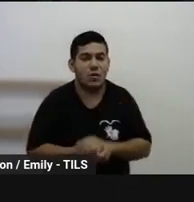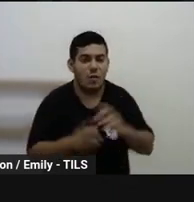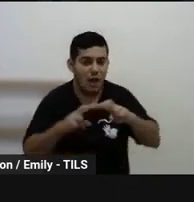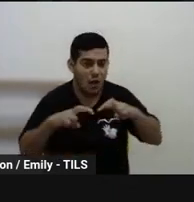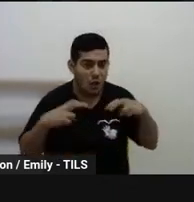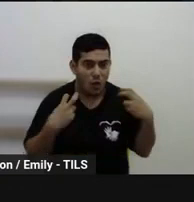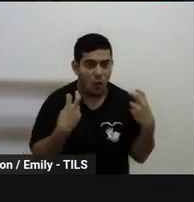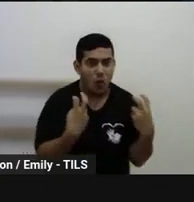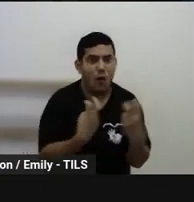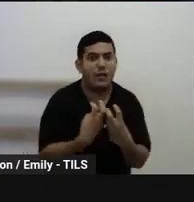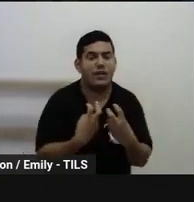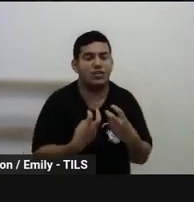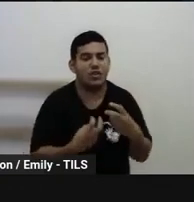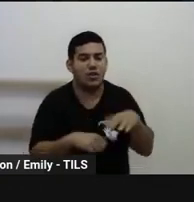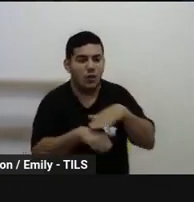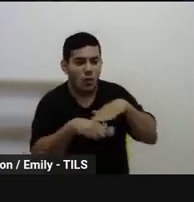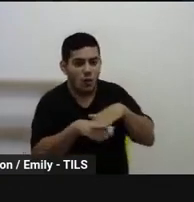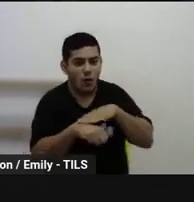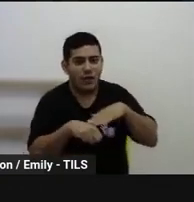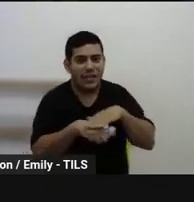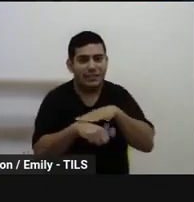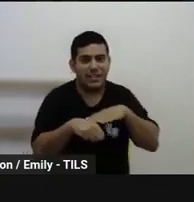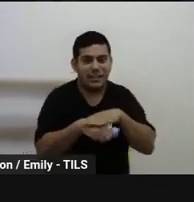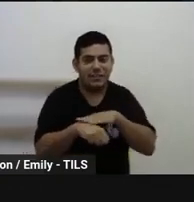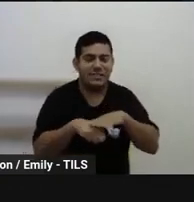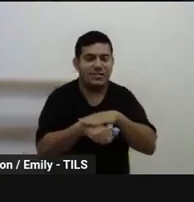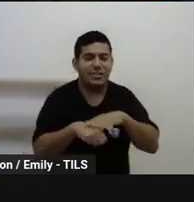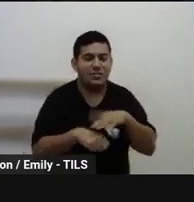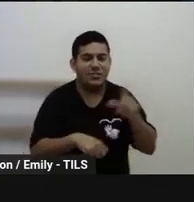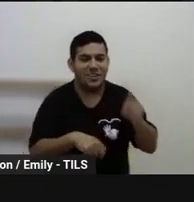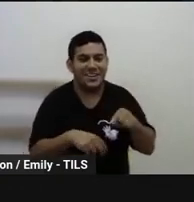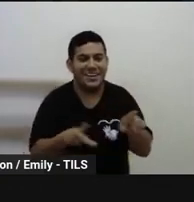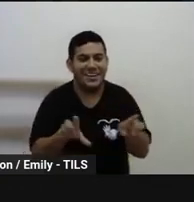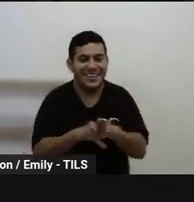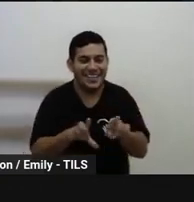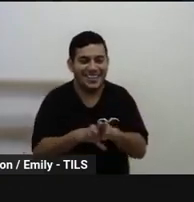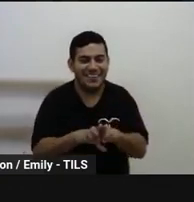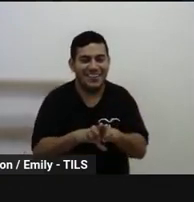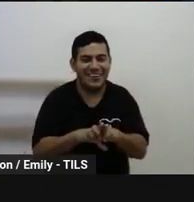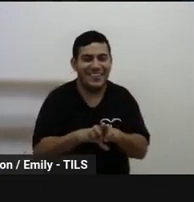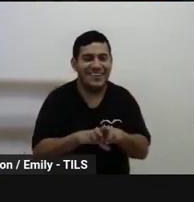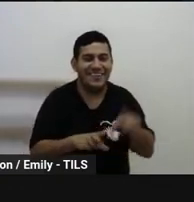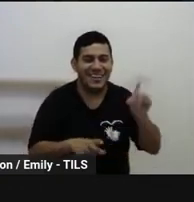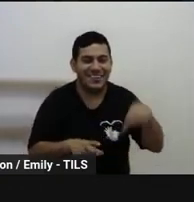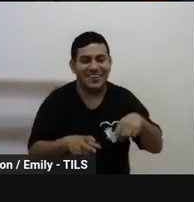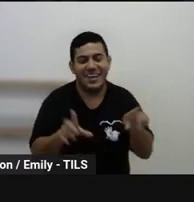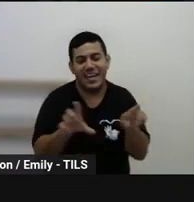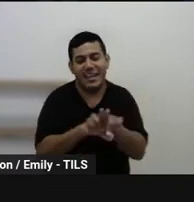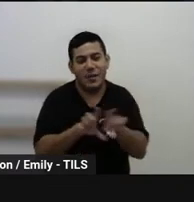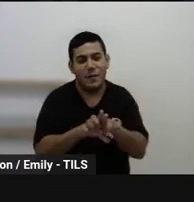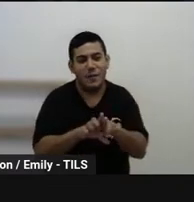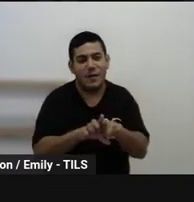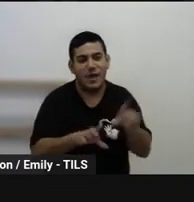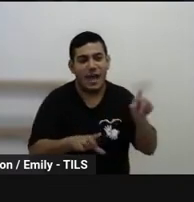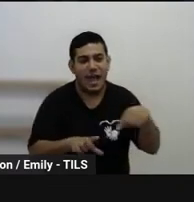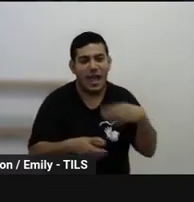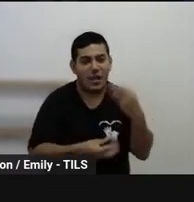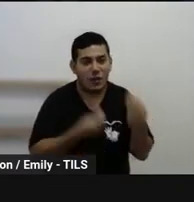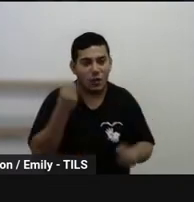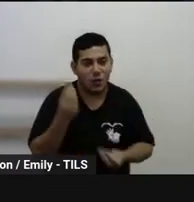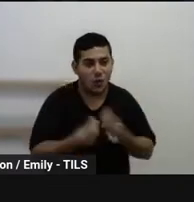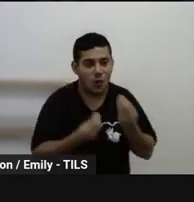conversa chamando esses familiares para participarem desse momento, é uma forma também de estar aproximando a comunidade à escola,